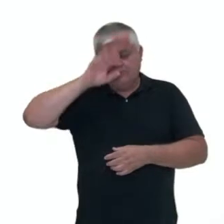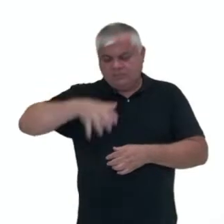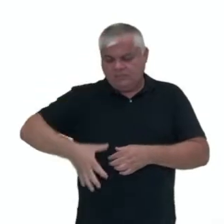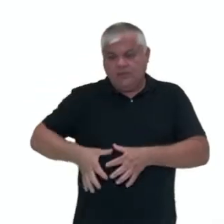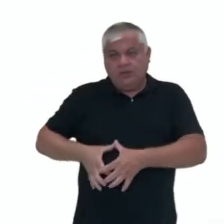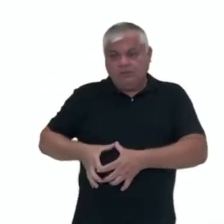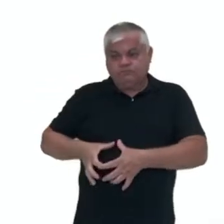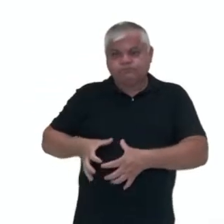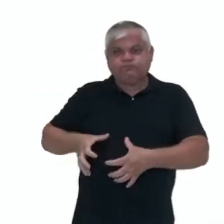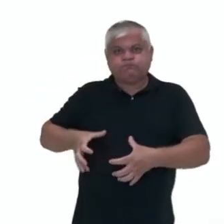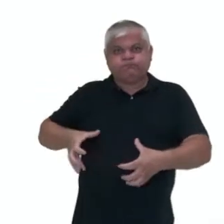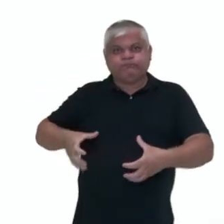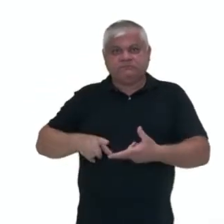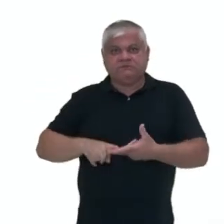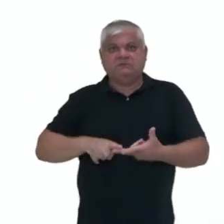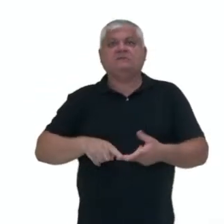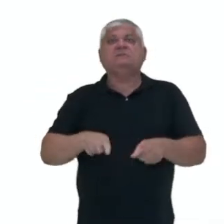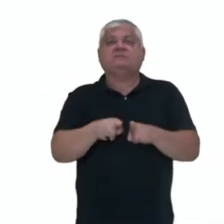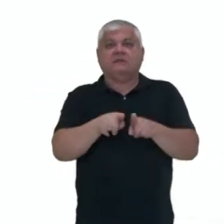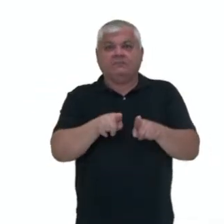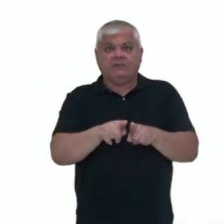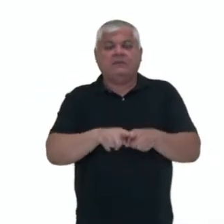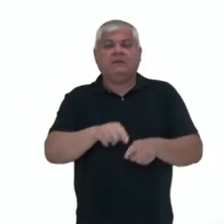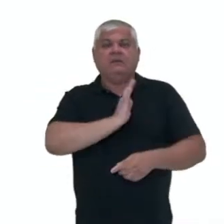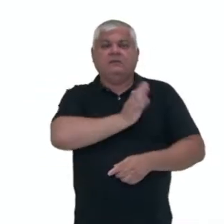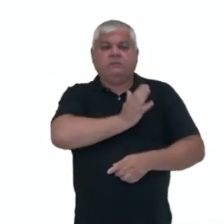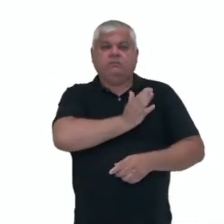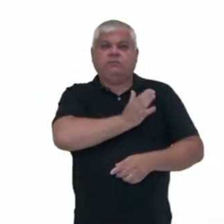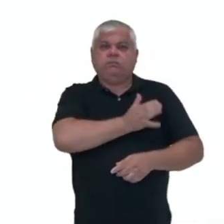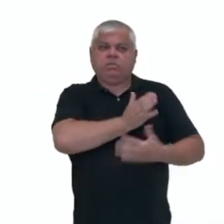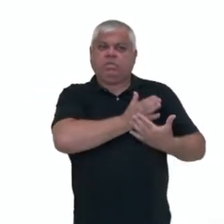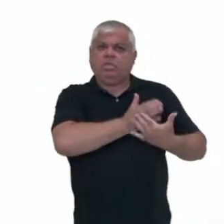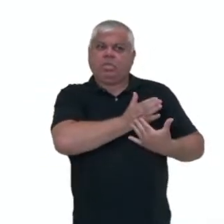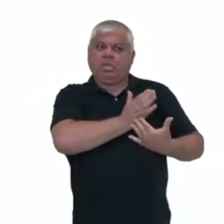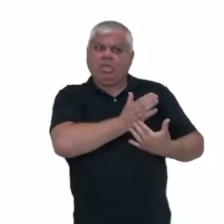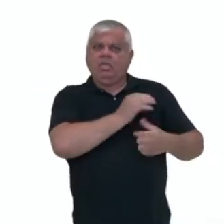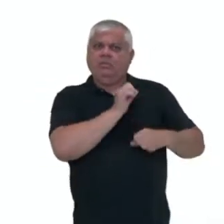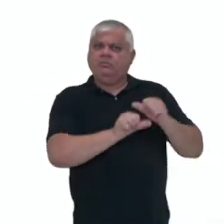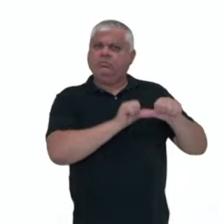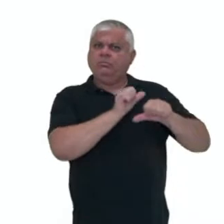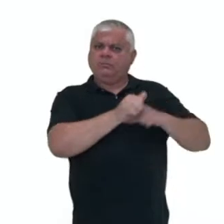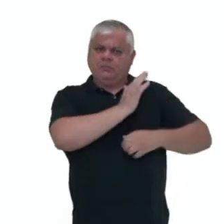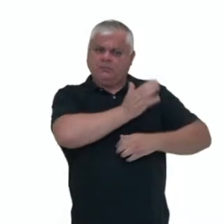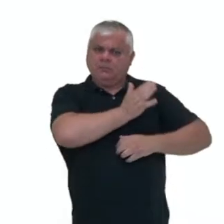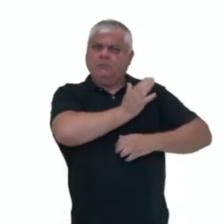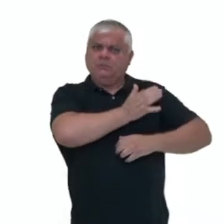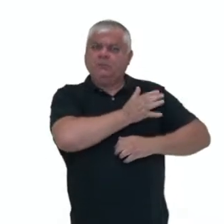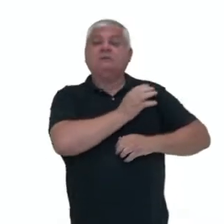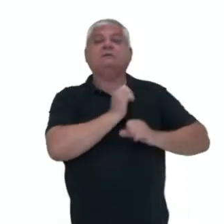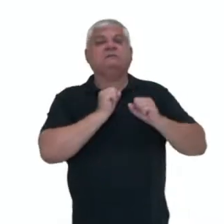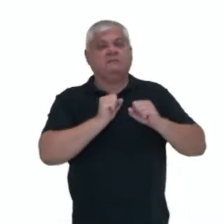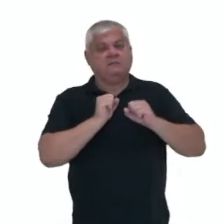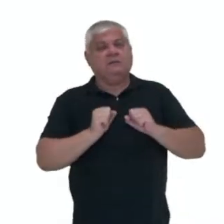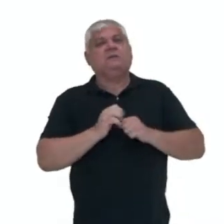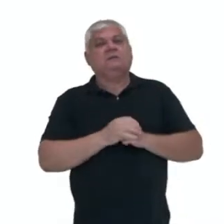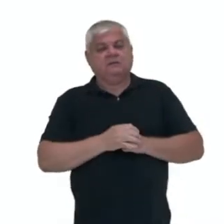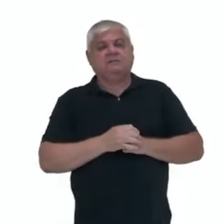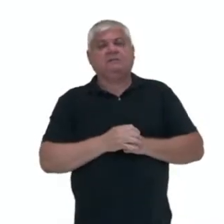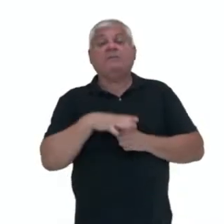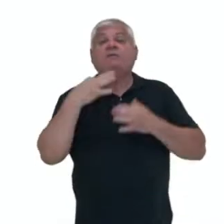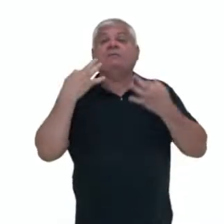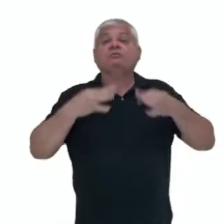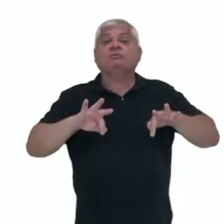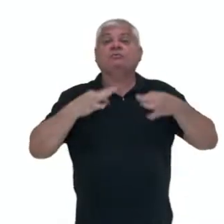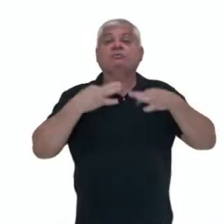fígado, também ocorre alterações ali nos batimentos cardíacos. E pode ocorrer também inflamação